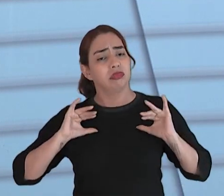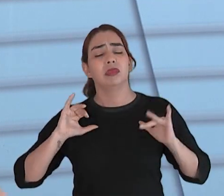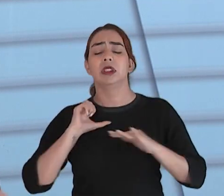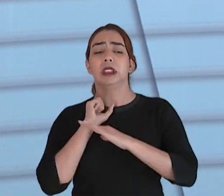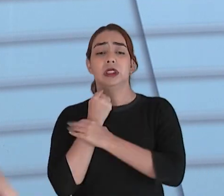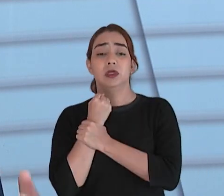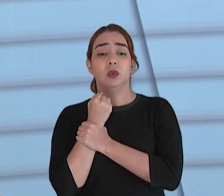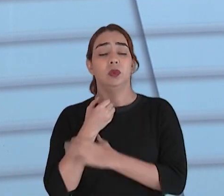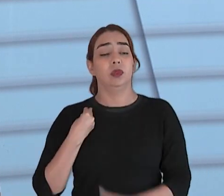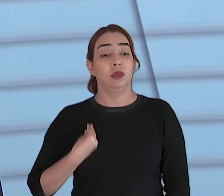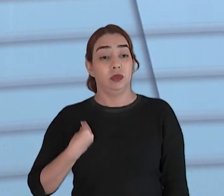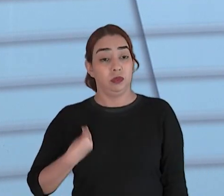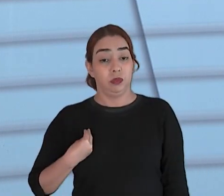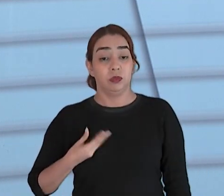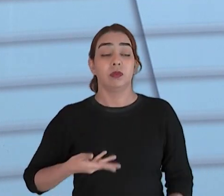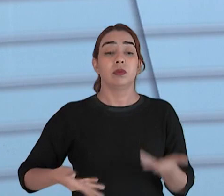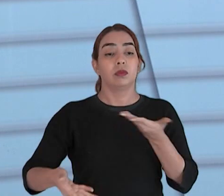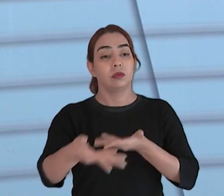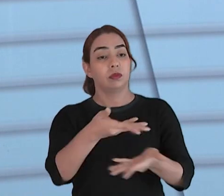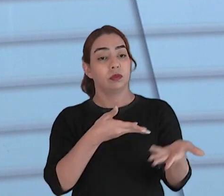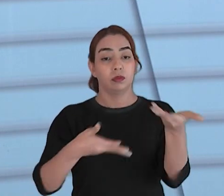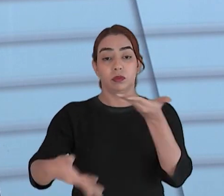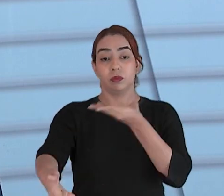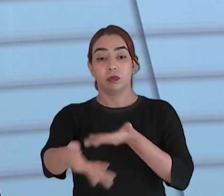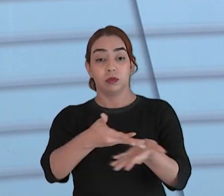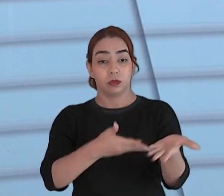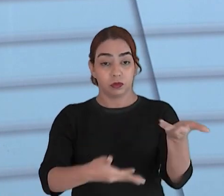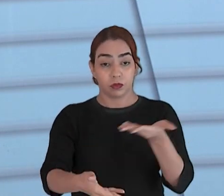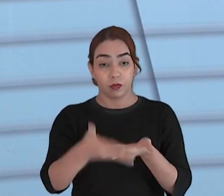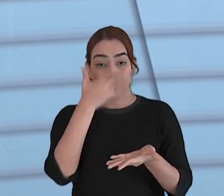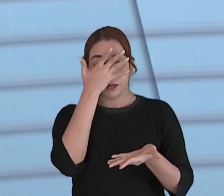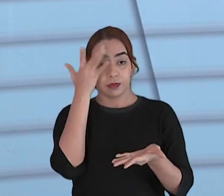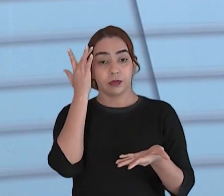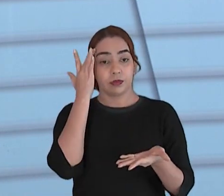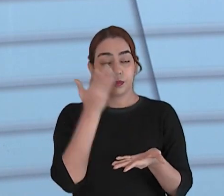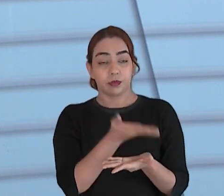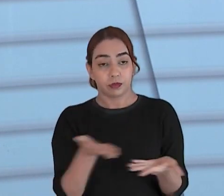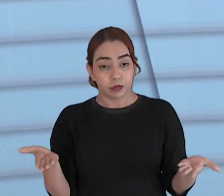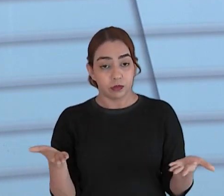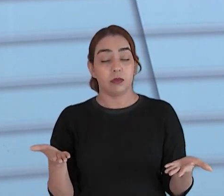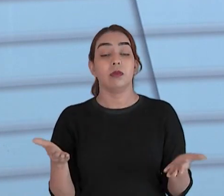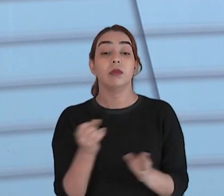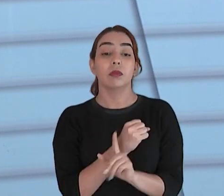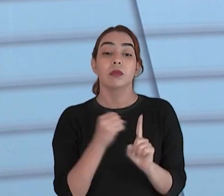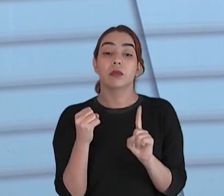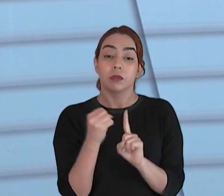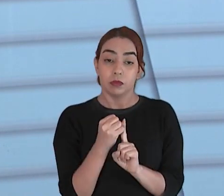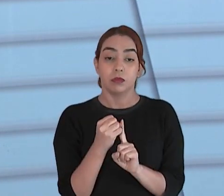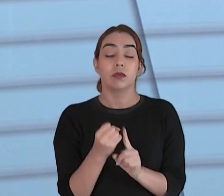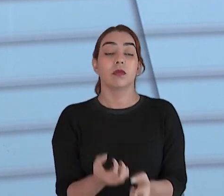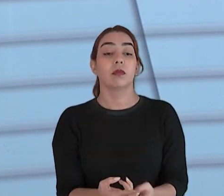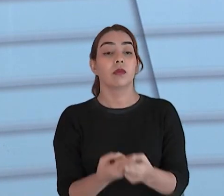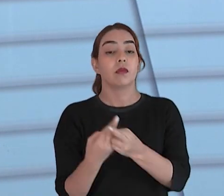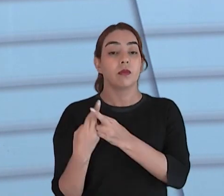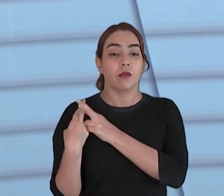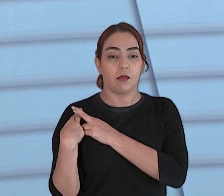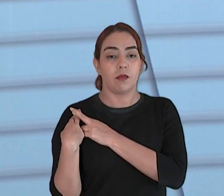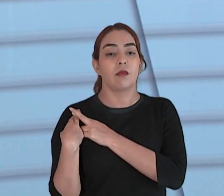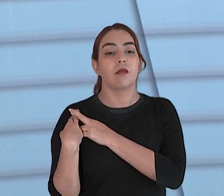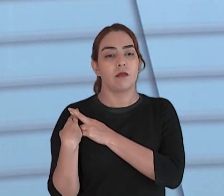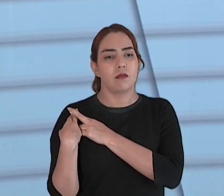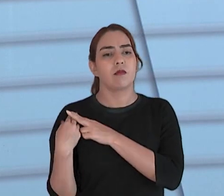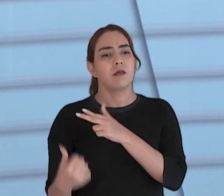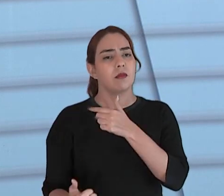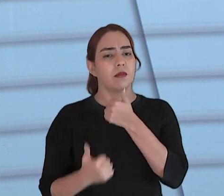viver e conviver diariamente ao lado daquela população que foram eles os responsáveis pela